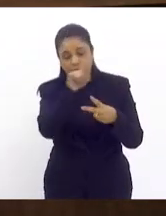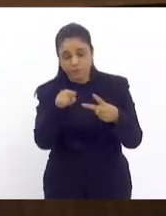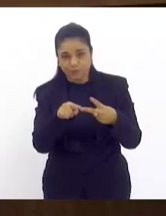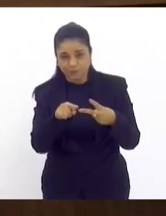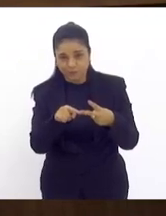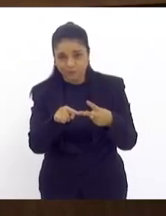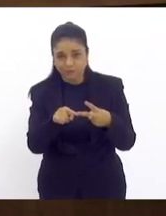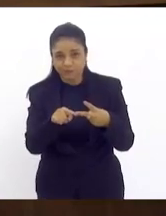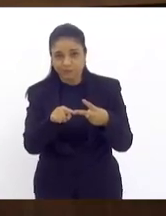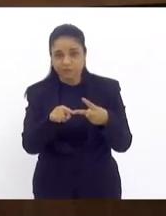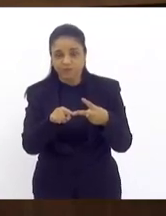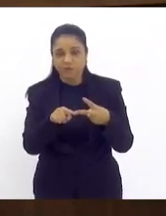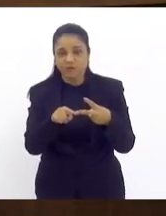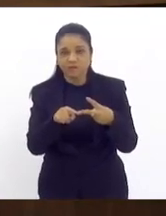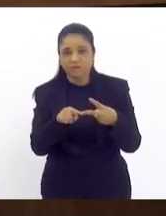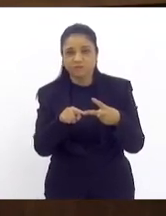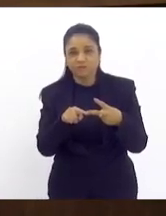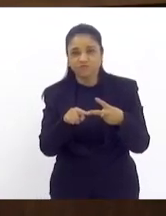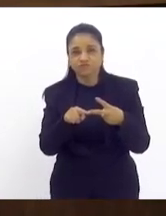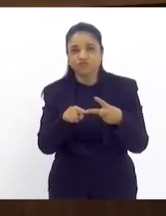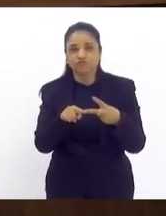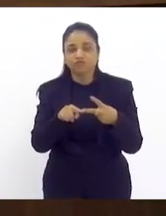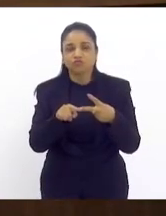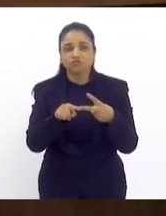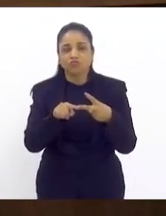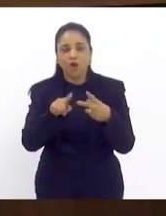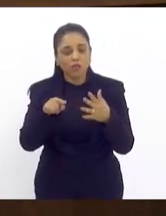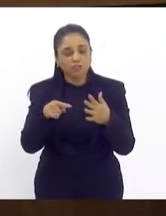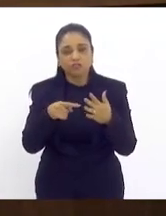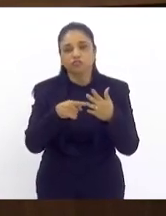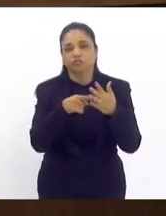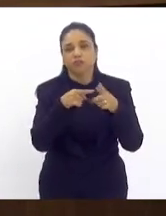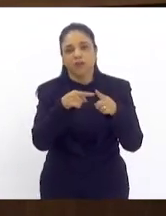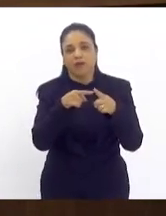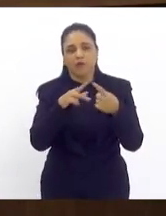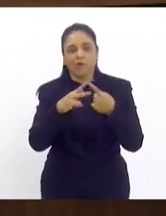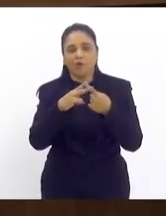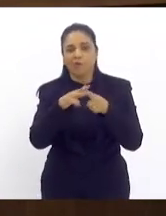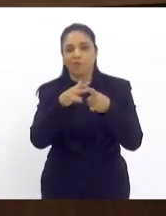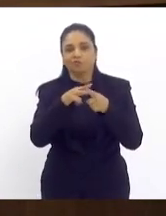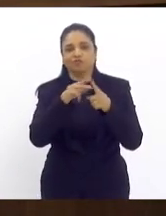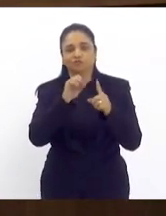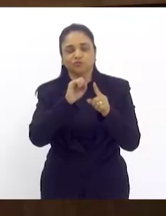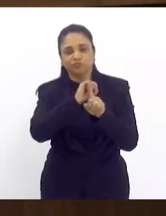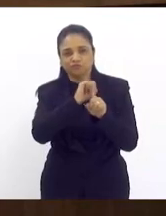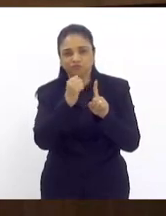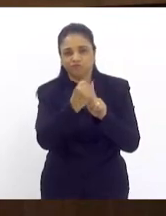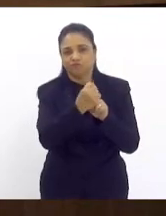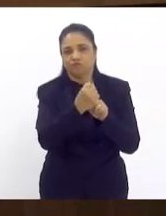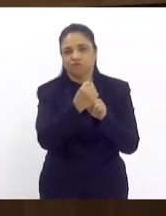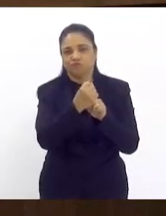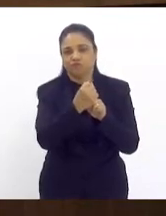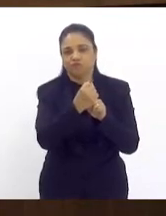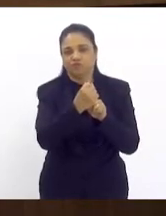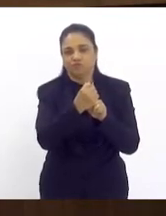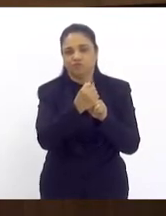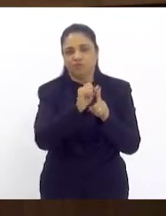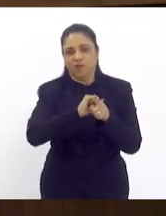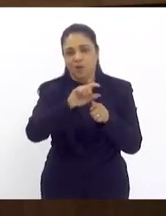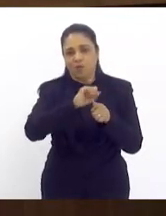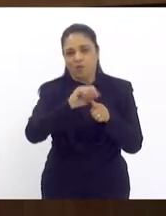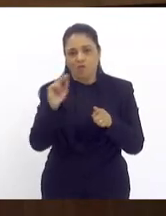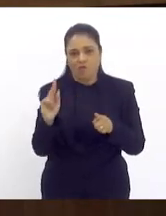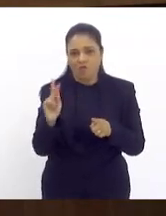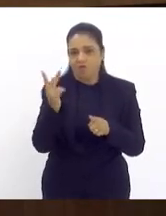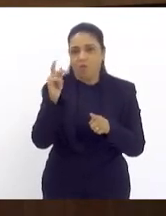não é apenas a indicação para corrigir o valor do aluguel que é a